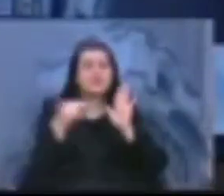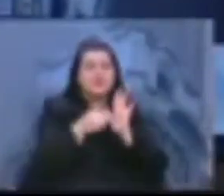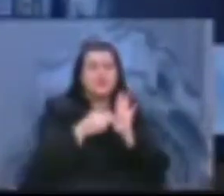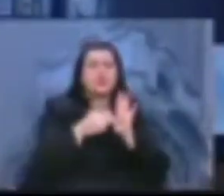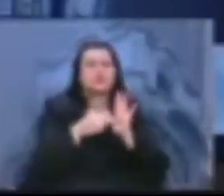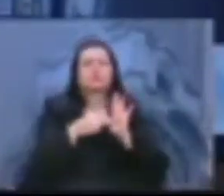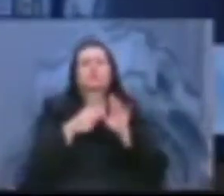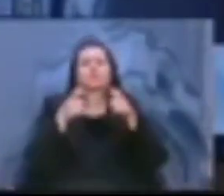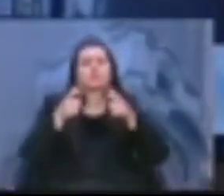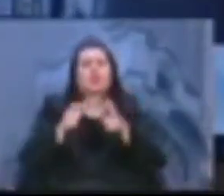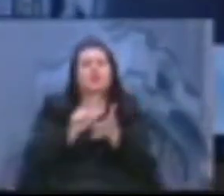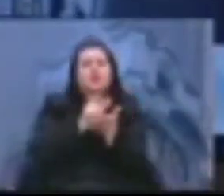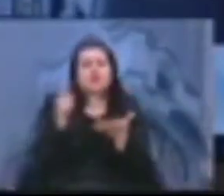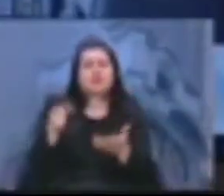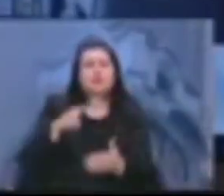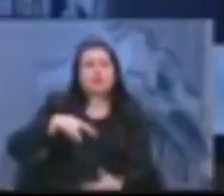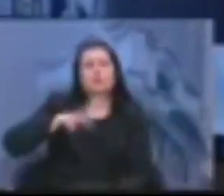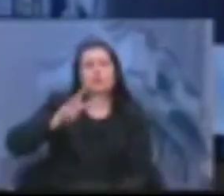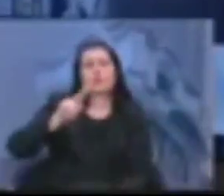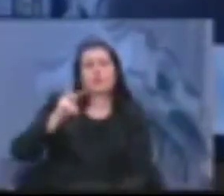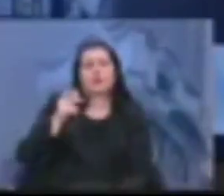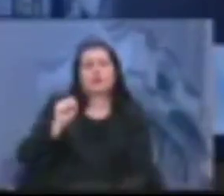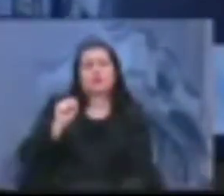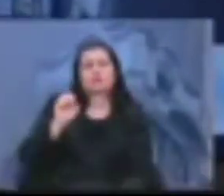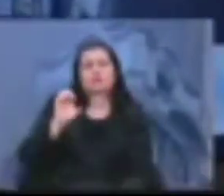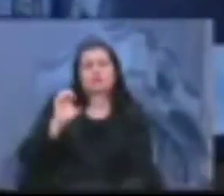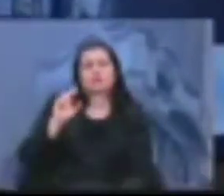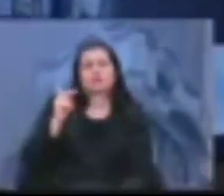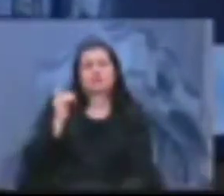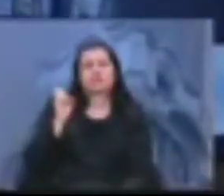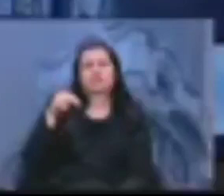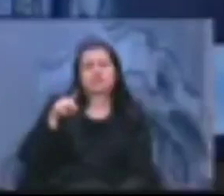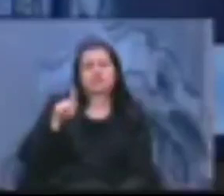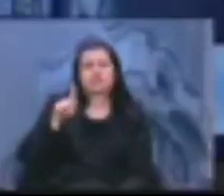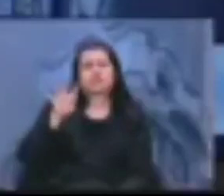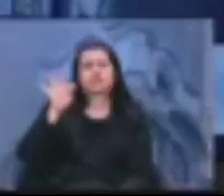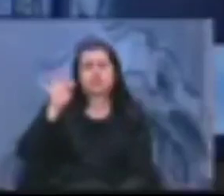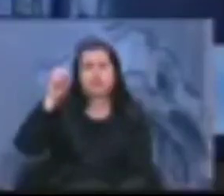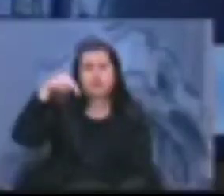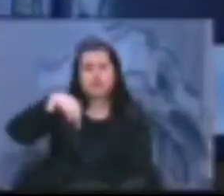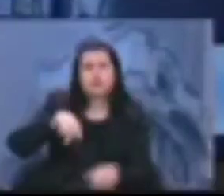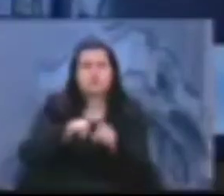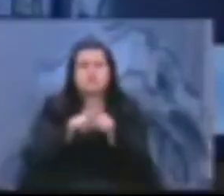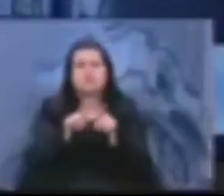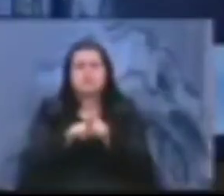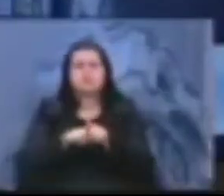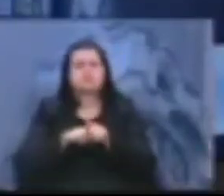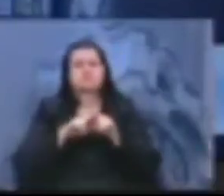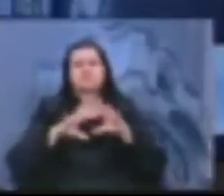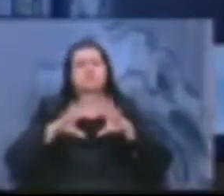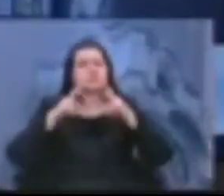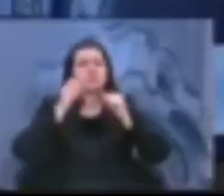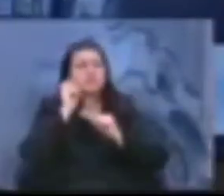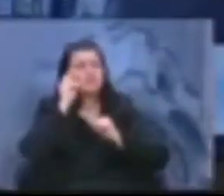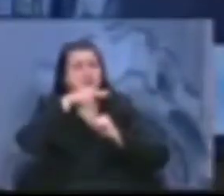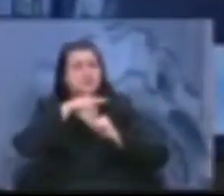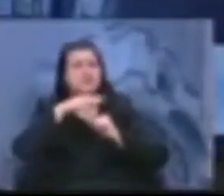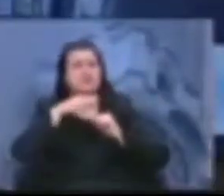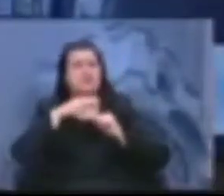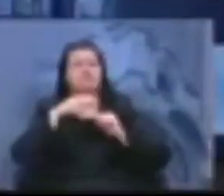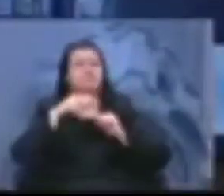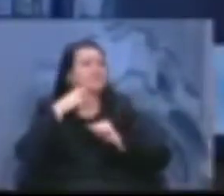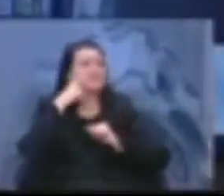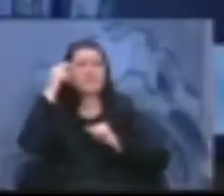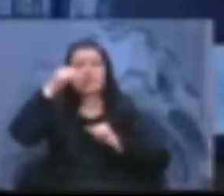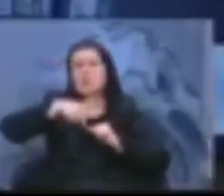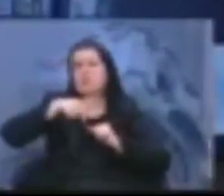Post e do The New York Times com uma vergonha global no combate à Covid. Então, muito obrigado.